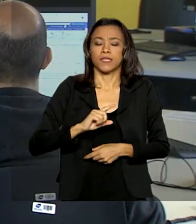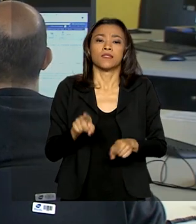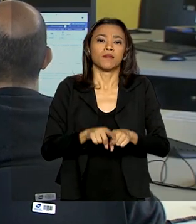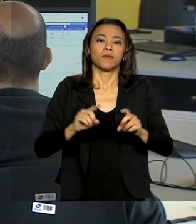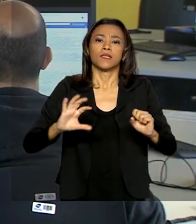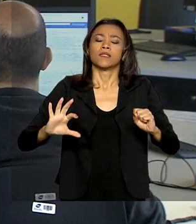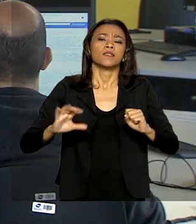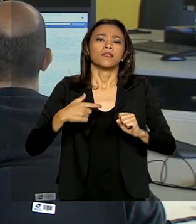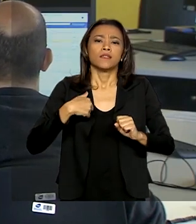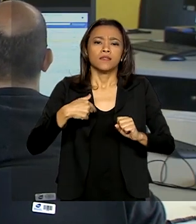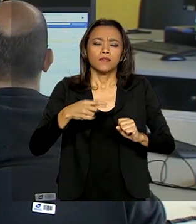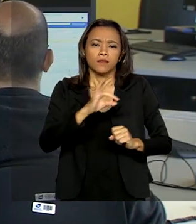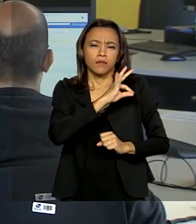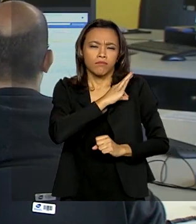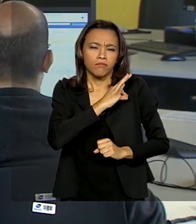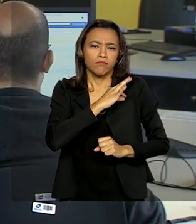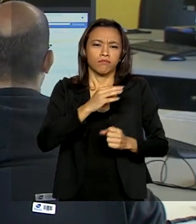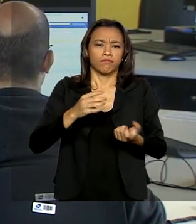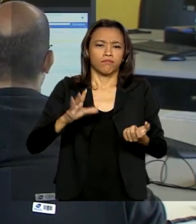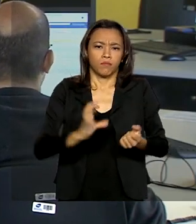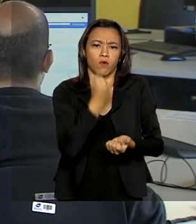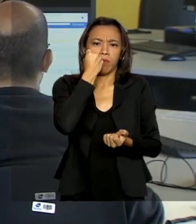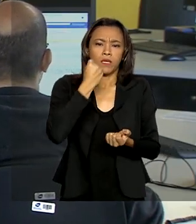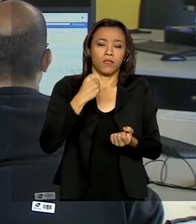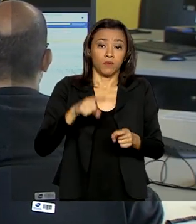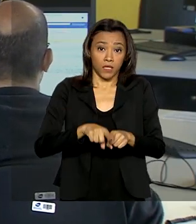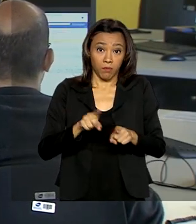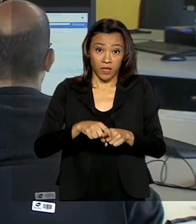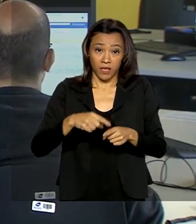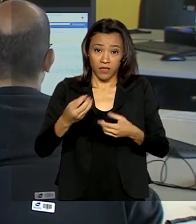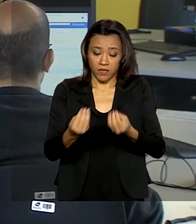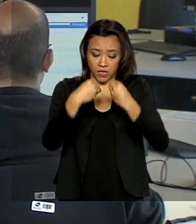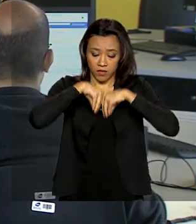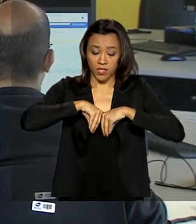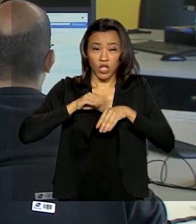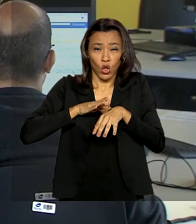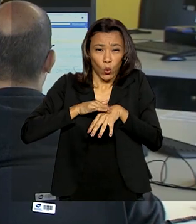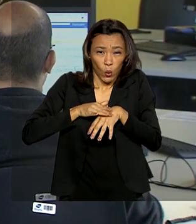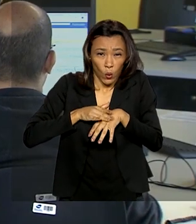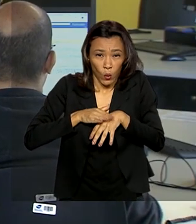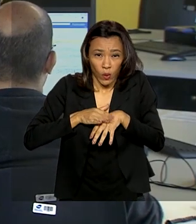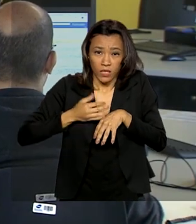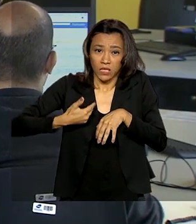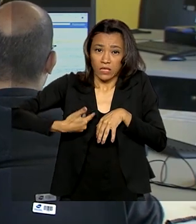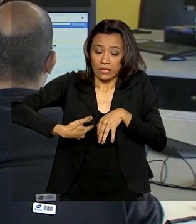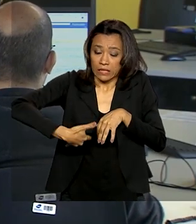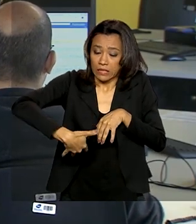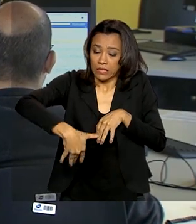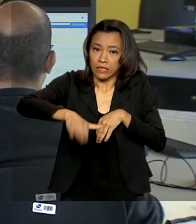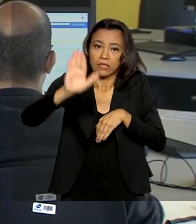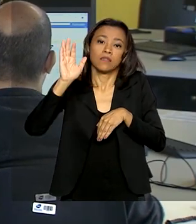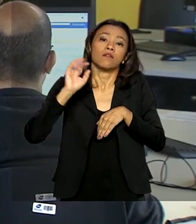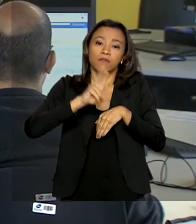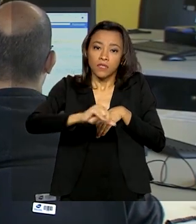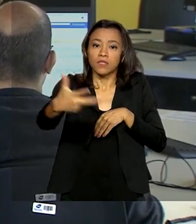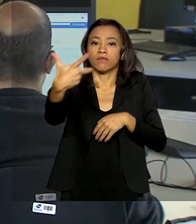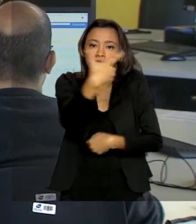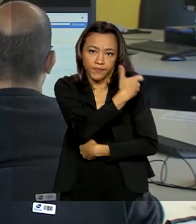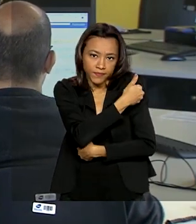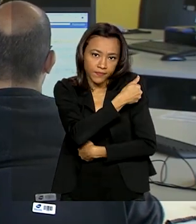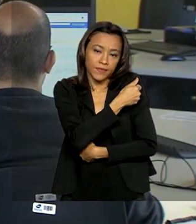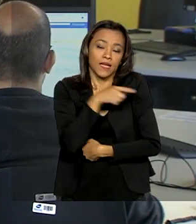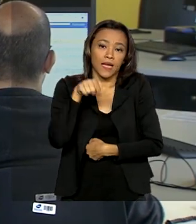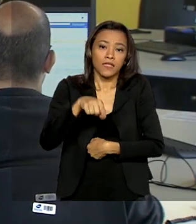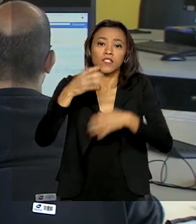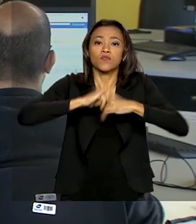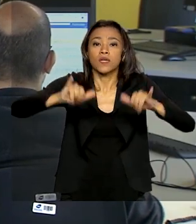e doentes crônicos. A primeira fase foi voltada para idosos e trabalhadores da saúde. A campanha nacional de vacinação contra